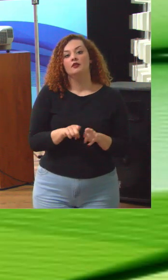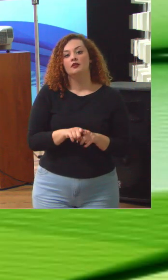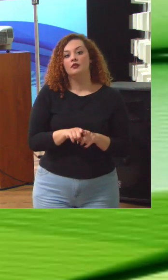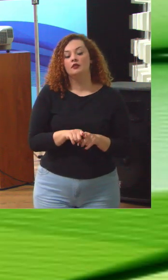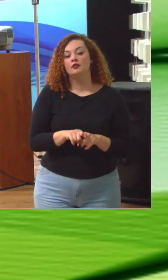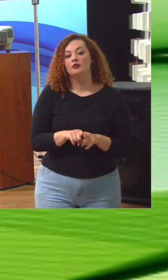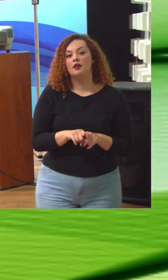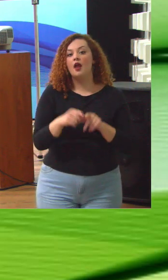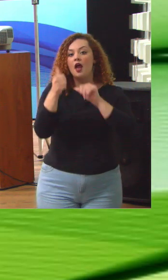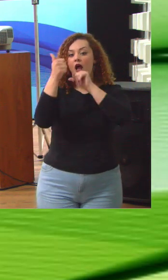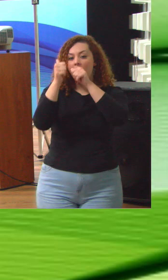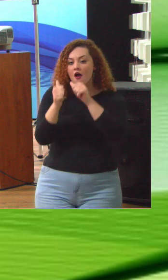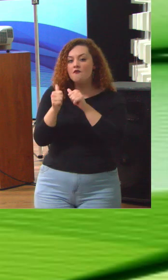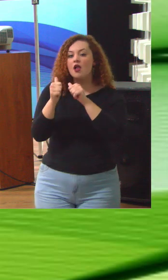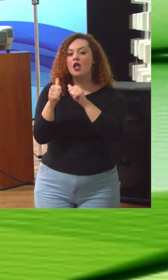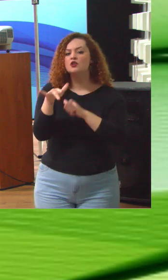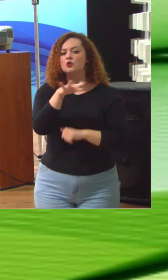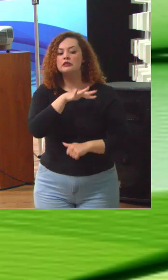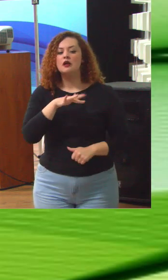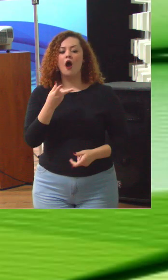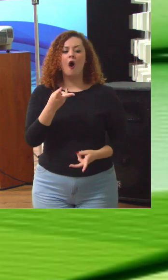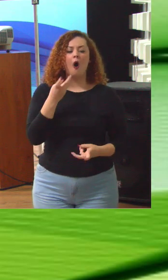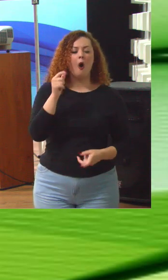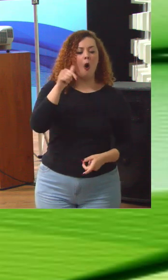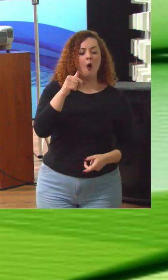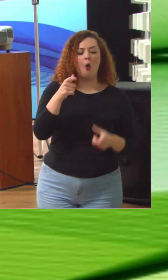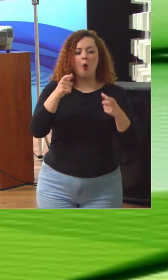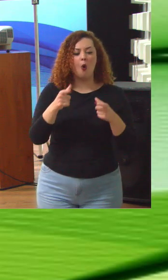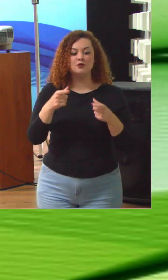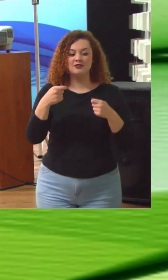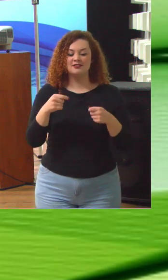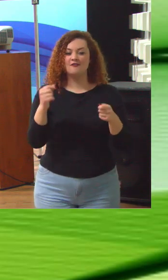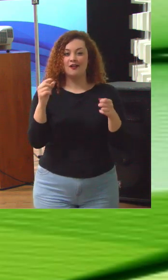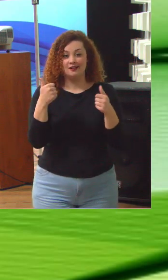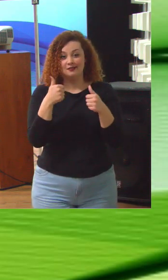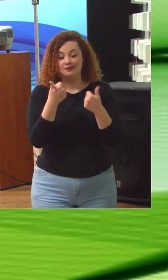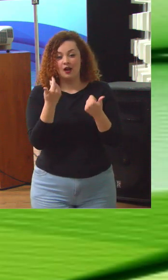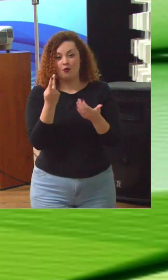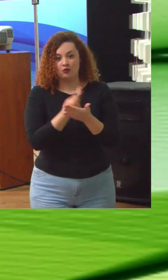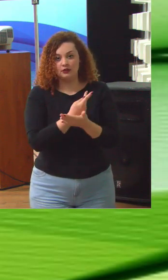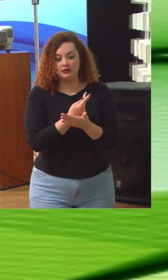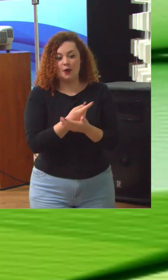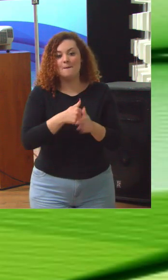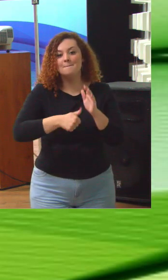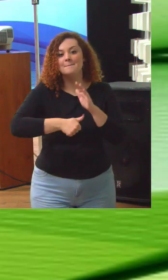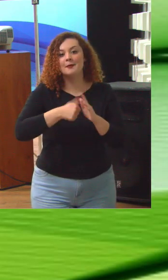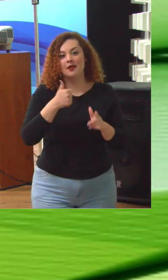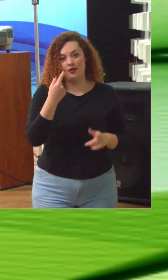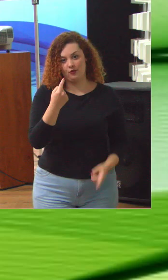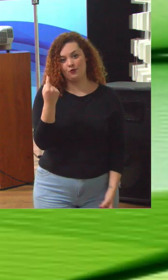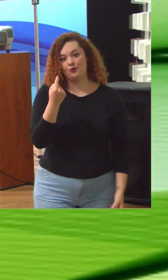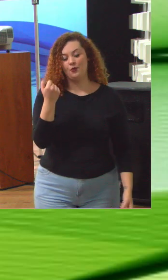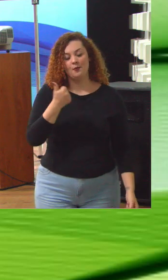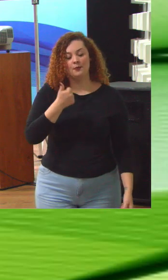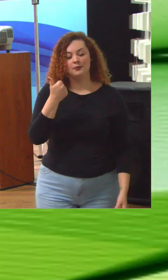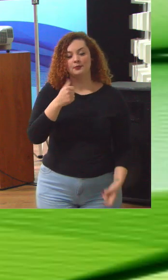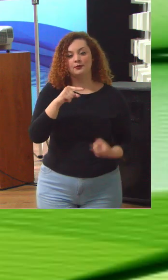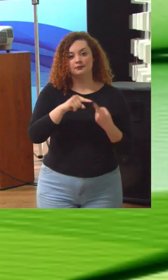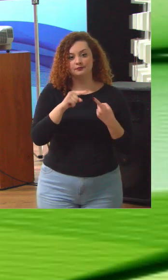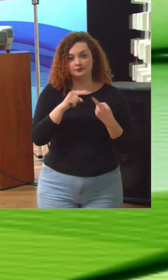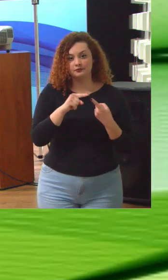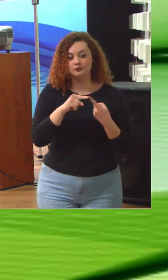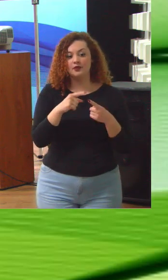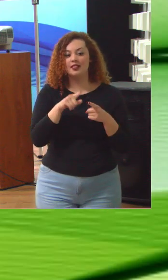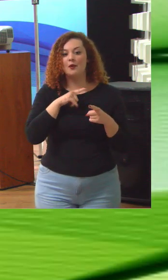avaliar a situação e dizer onde é que deveria estar é o primeiro verbo da governança porque isso é onde você tem a tensão sendo